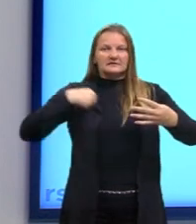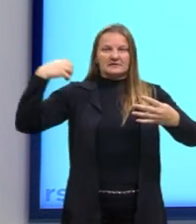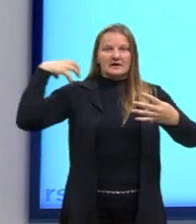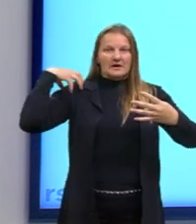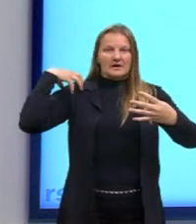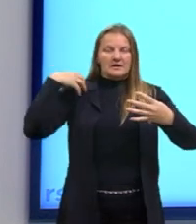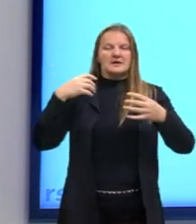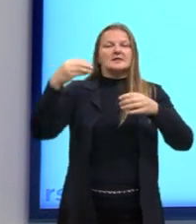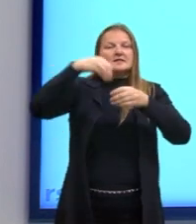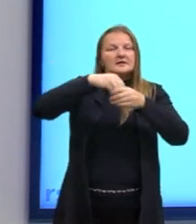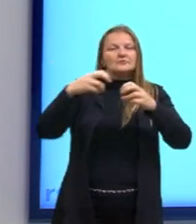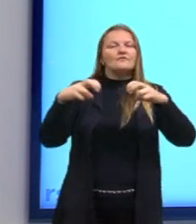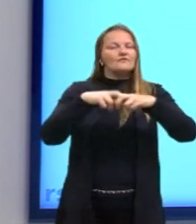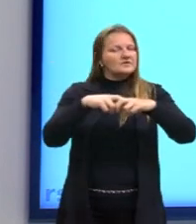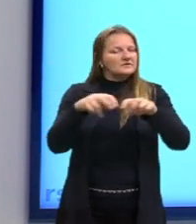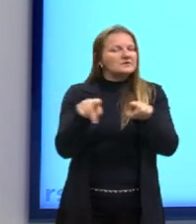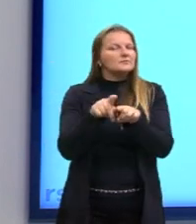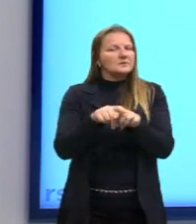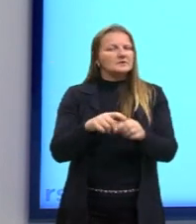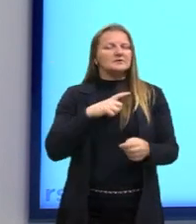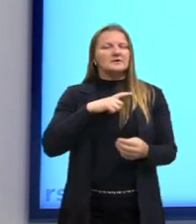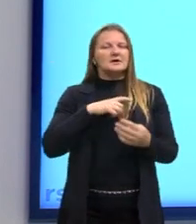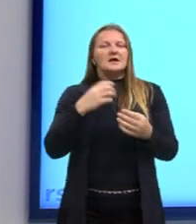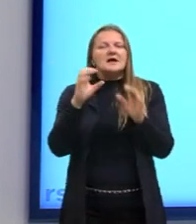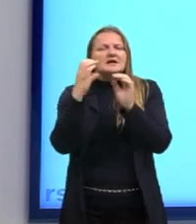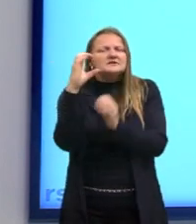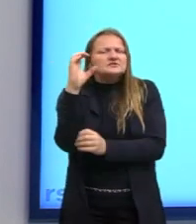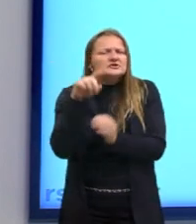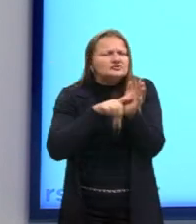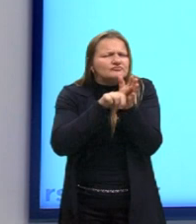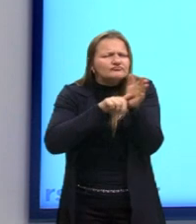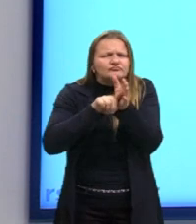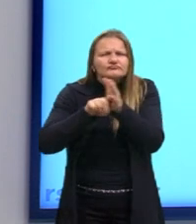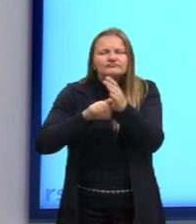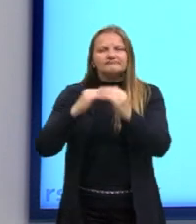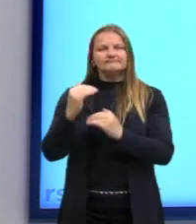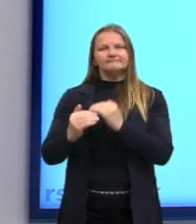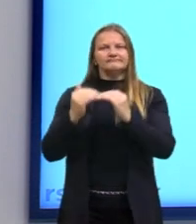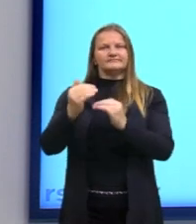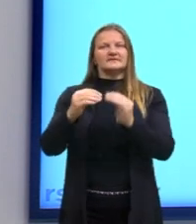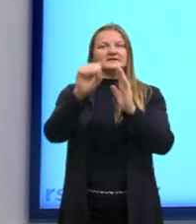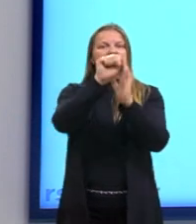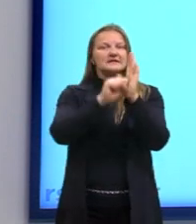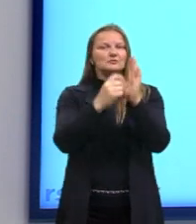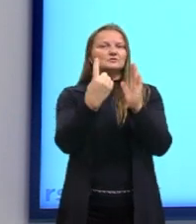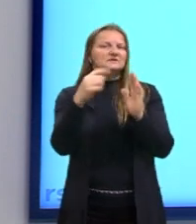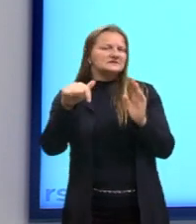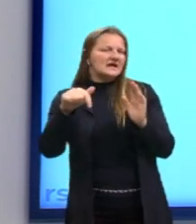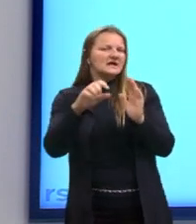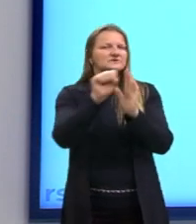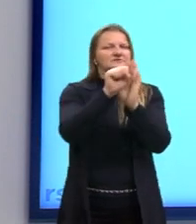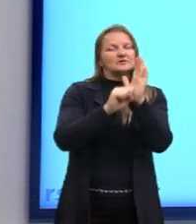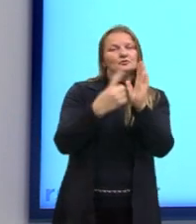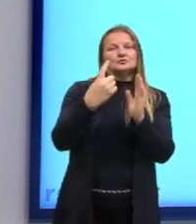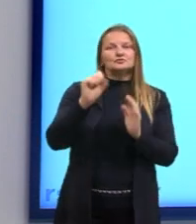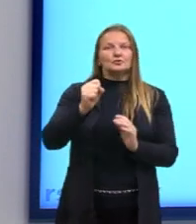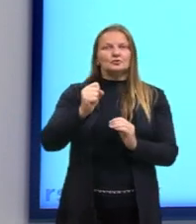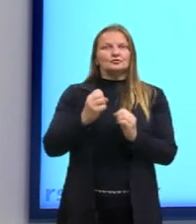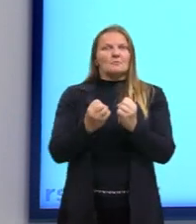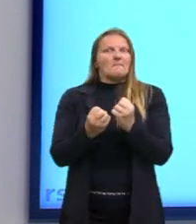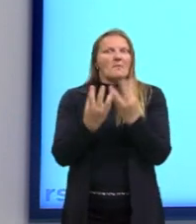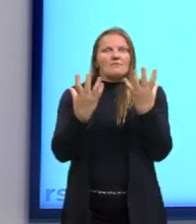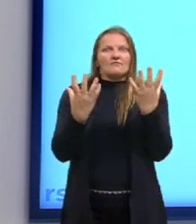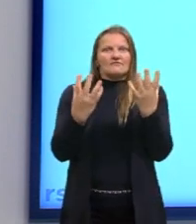Metafísica, também vimos isso, mas a ciência passa a se desenvolver a partir do século XVII, XVIII, porque até então a Idade